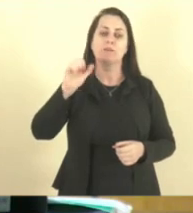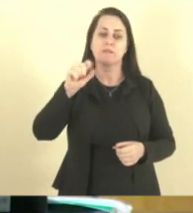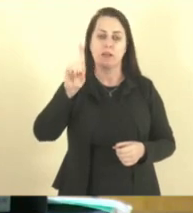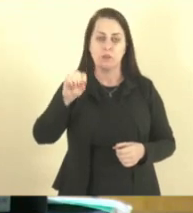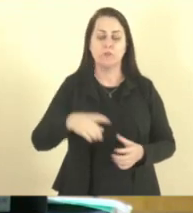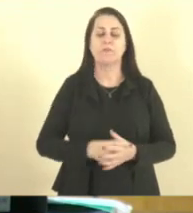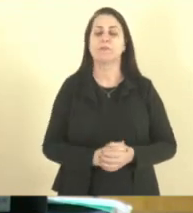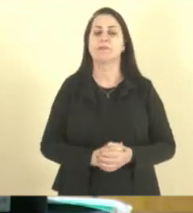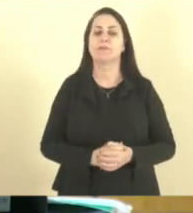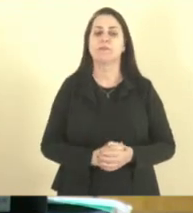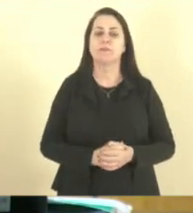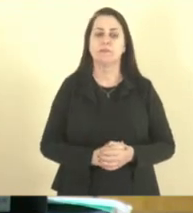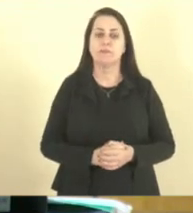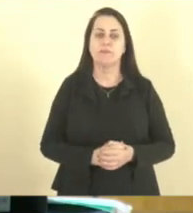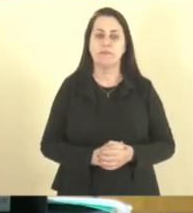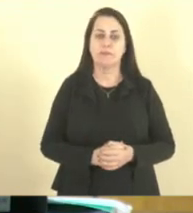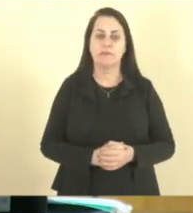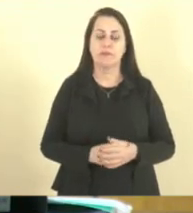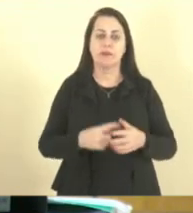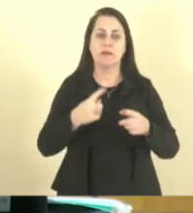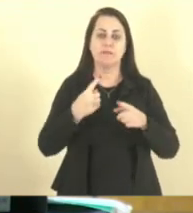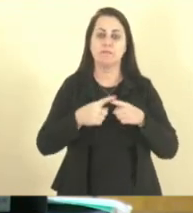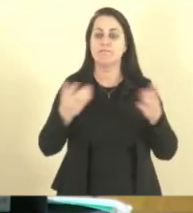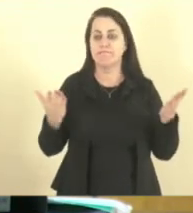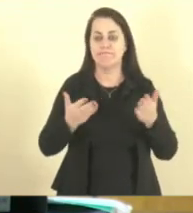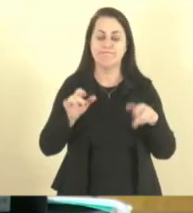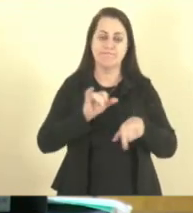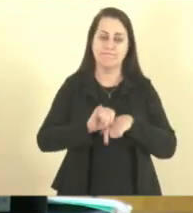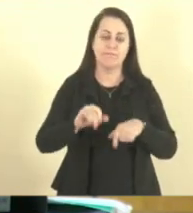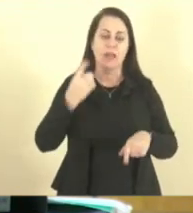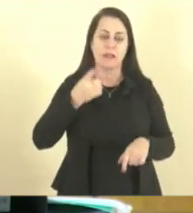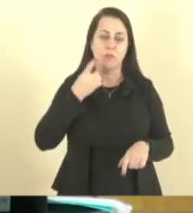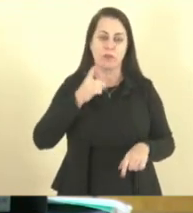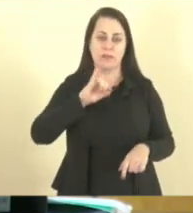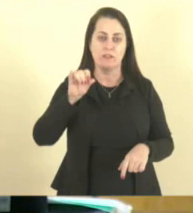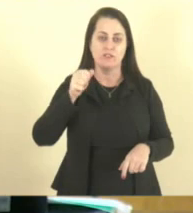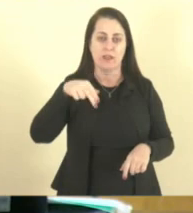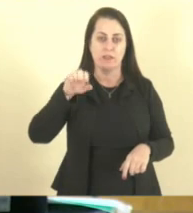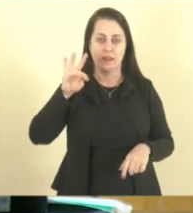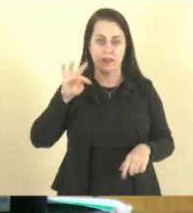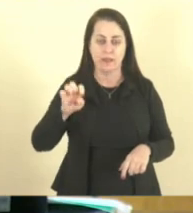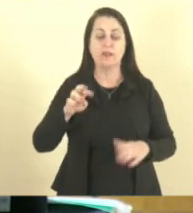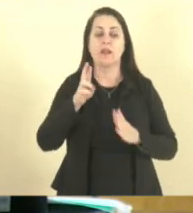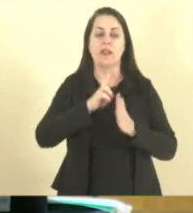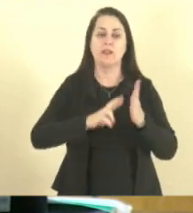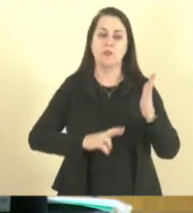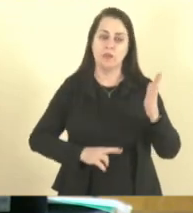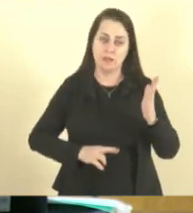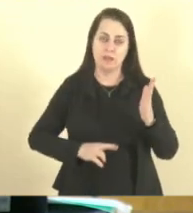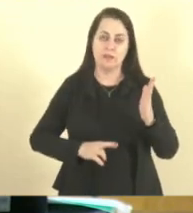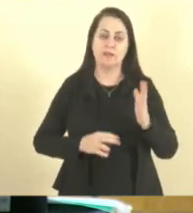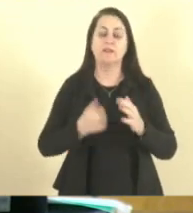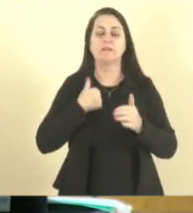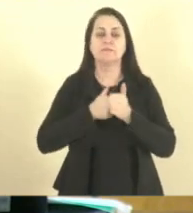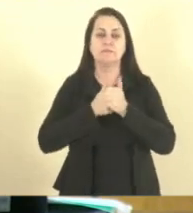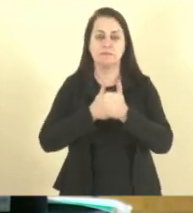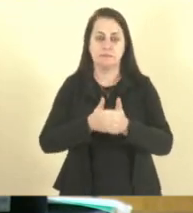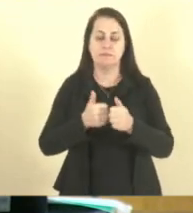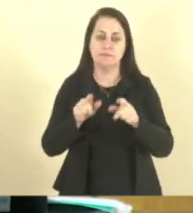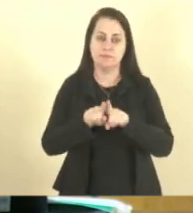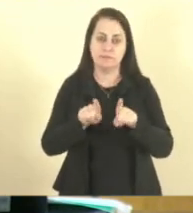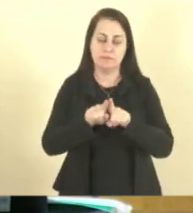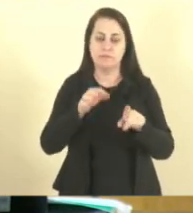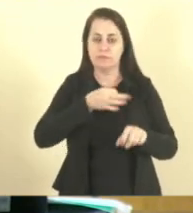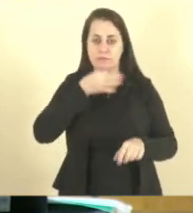devido à ausência da deputada Janete. Também estou avocando a matéria para a relatoria e estou acompanhando também na íntegra o